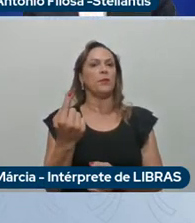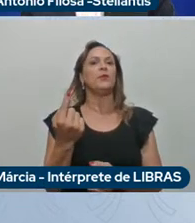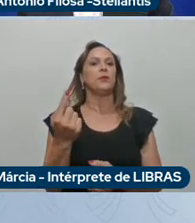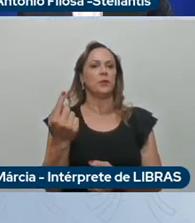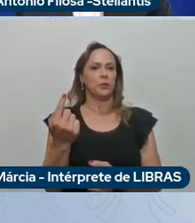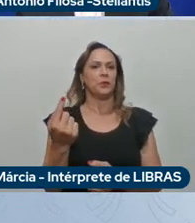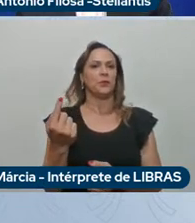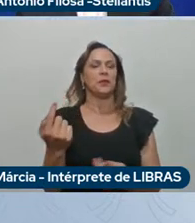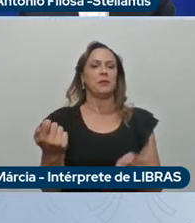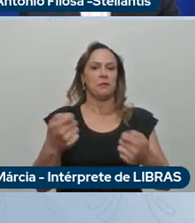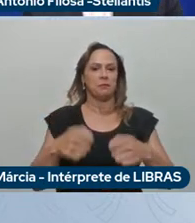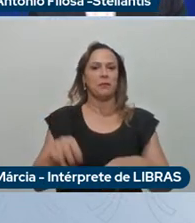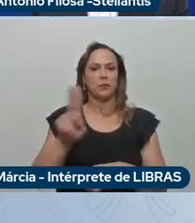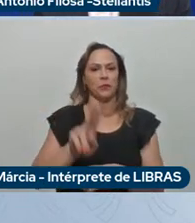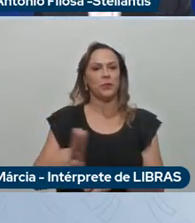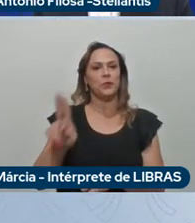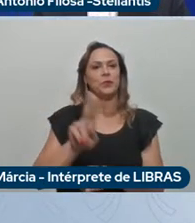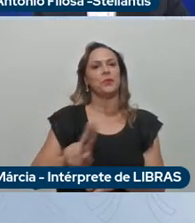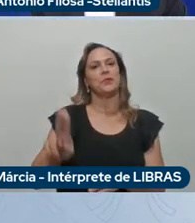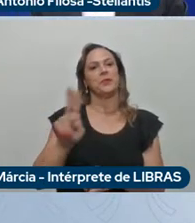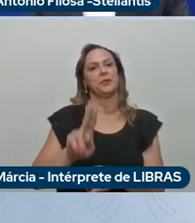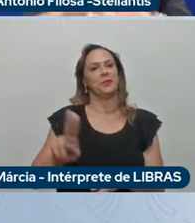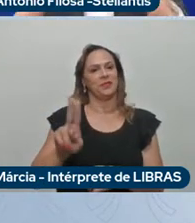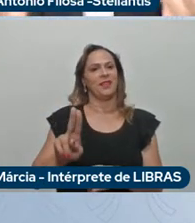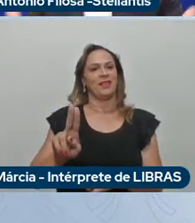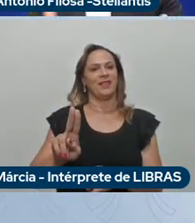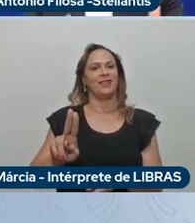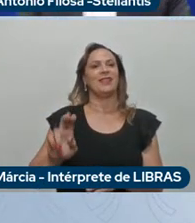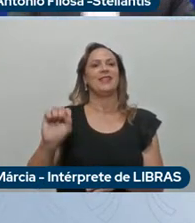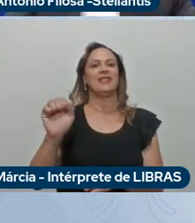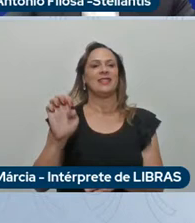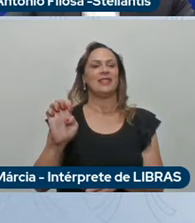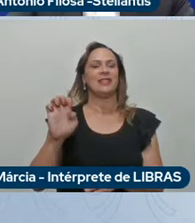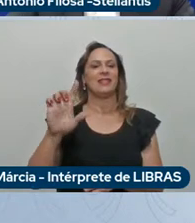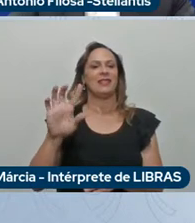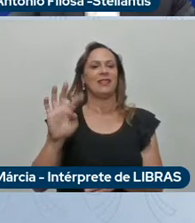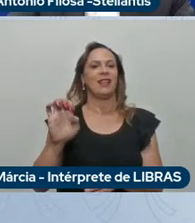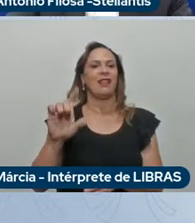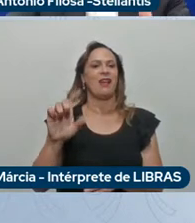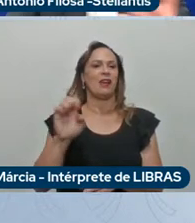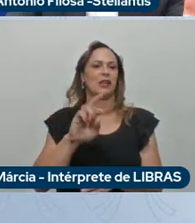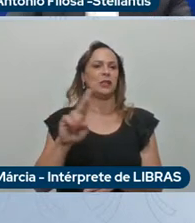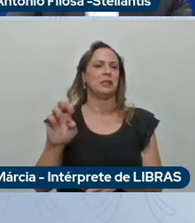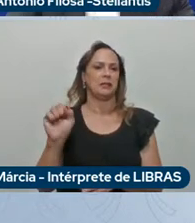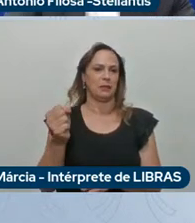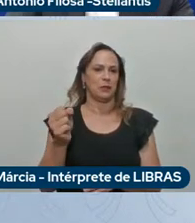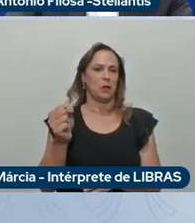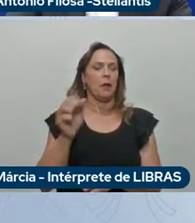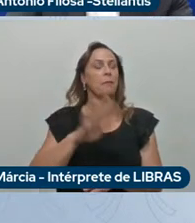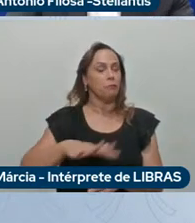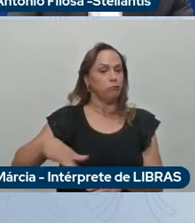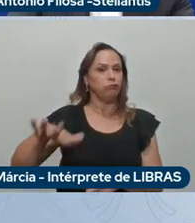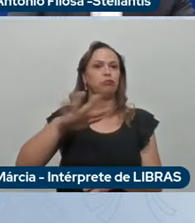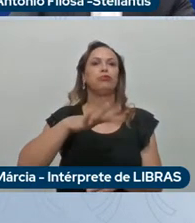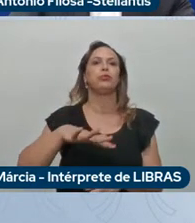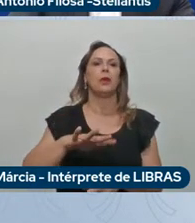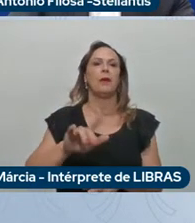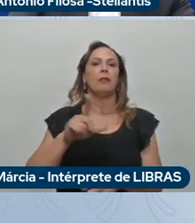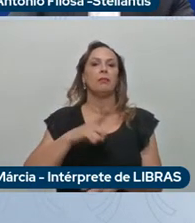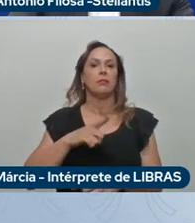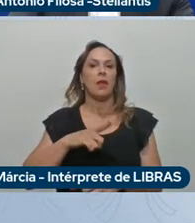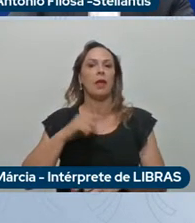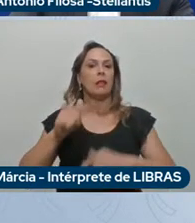mas antes era na nossa universo temos temos trabalhos feitos em